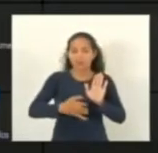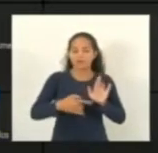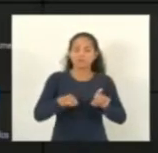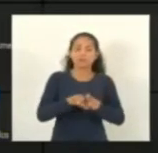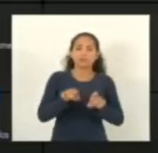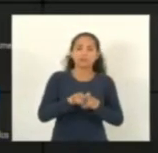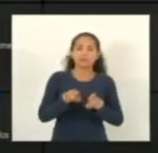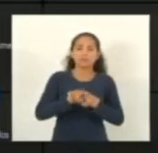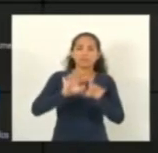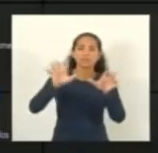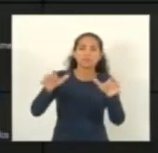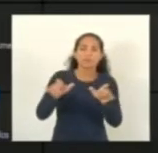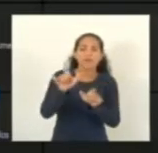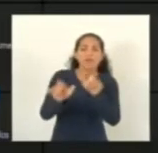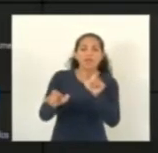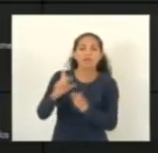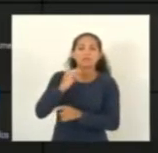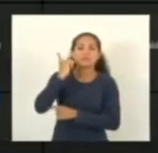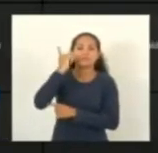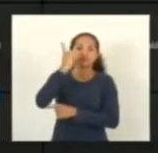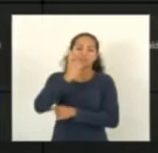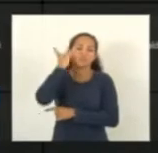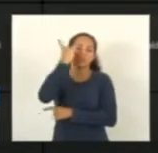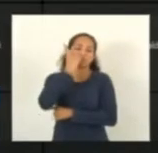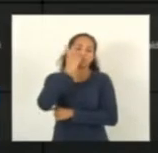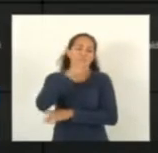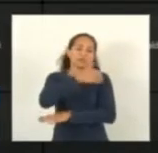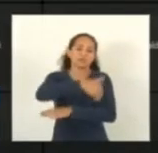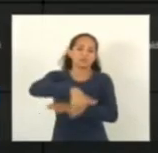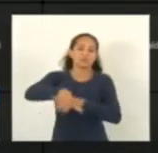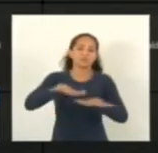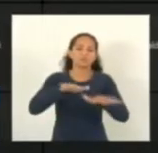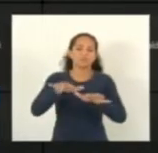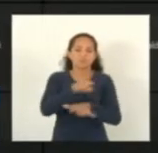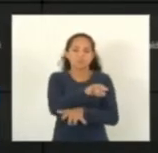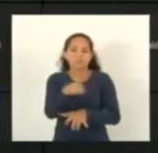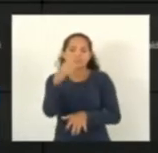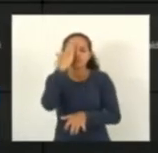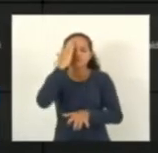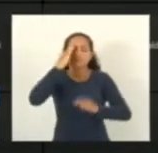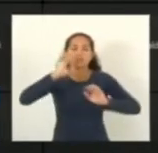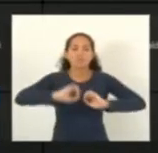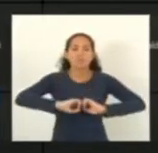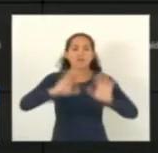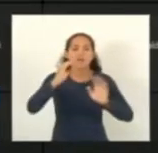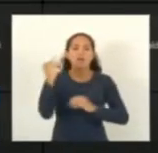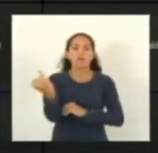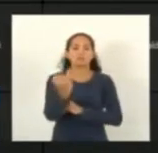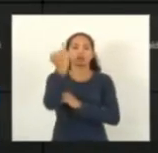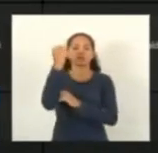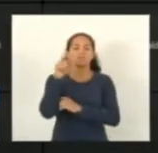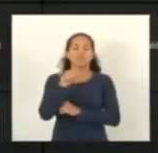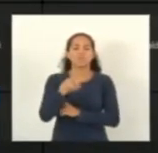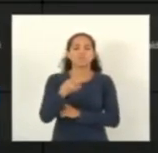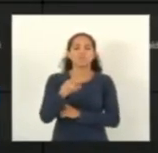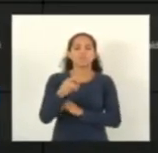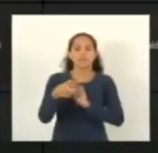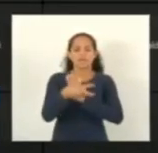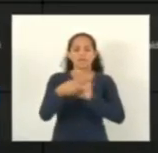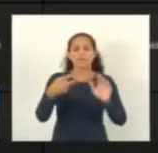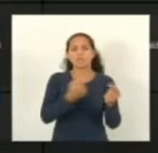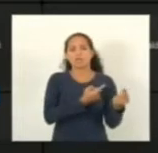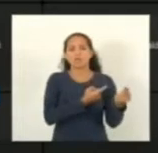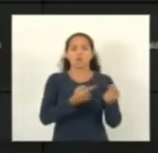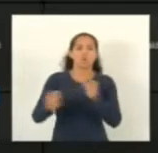Comissão de Mobilidade Urbana, visto a importância dessa matéria e a quantidade de crimes contra o patrimônio, que são,